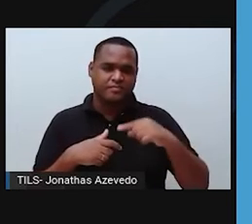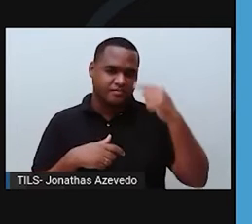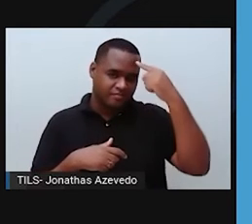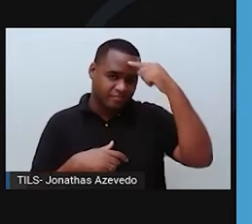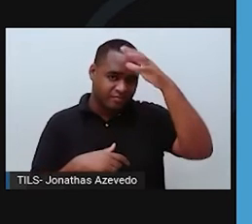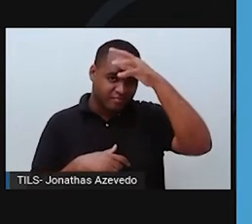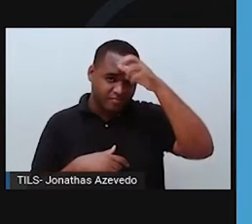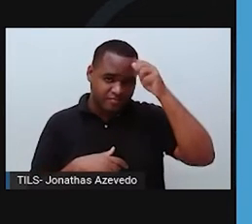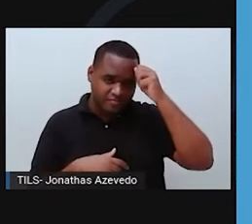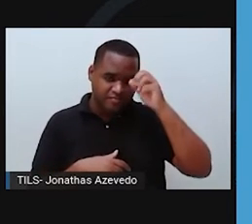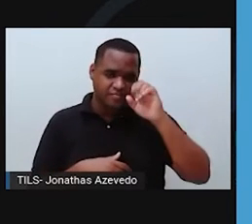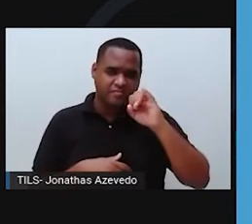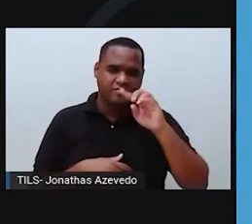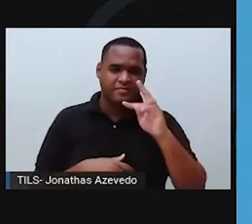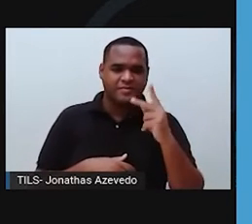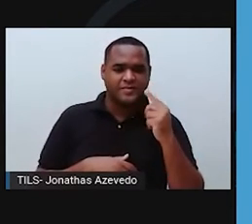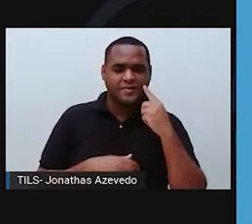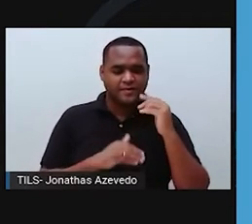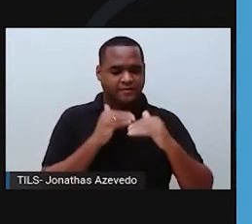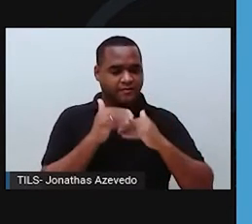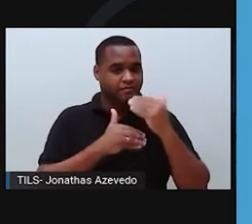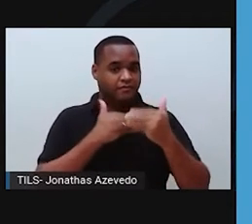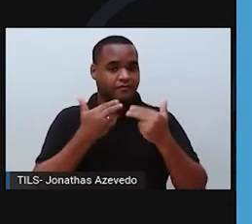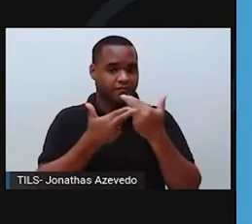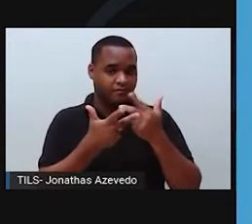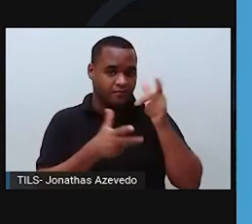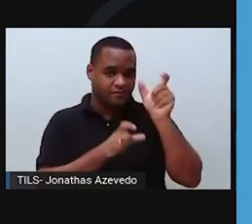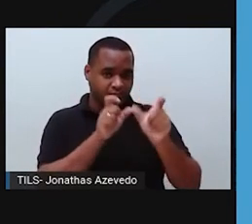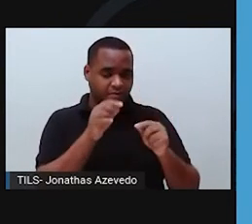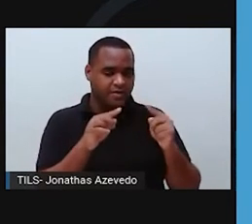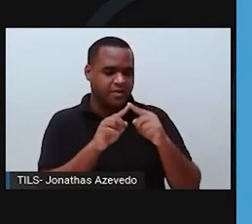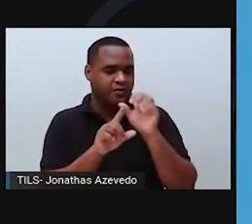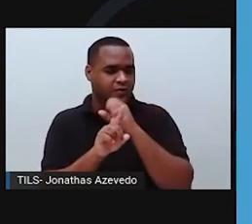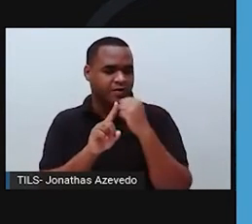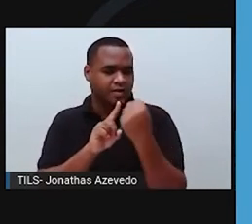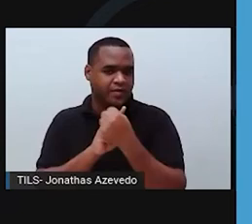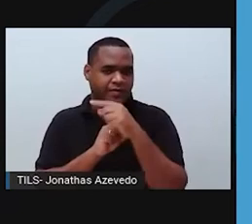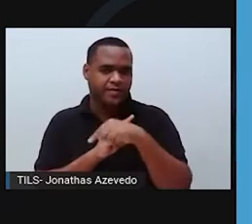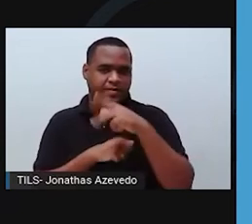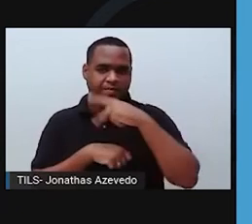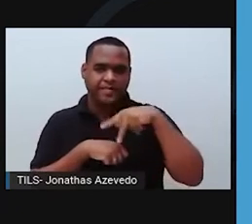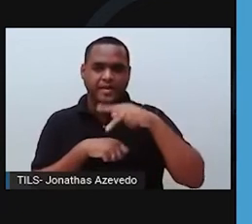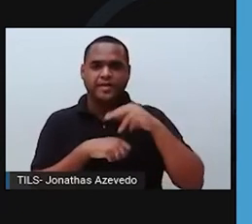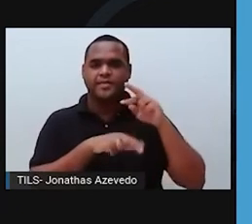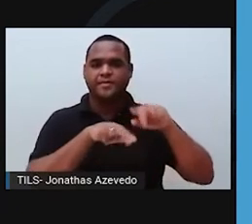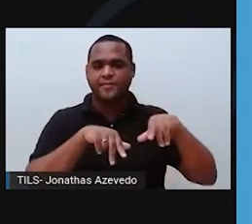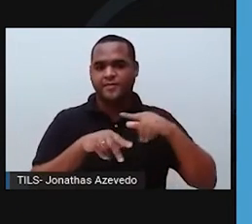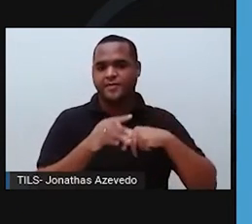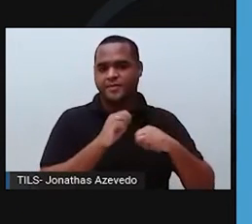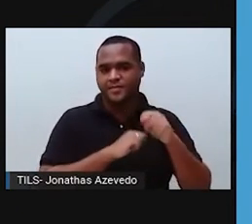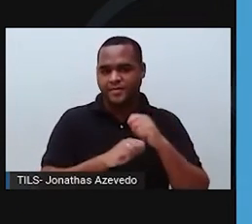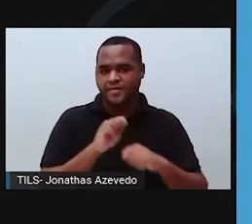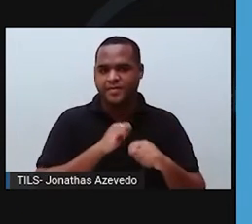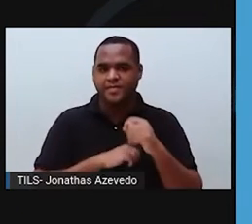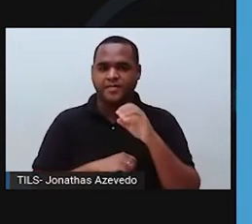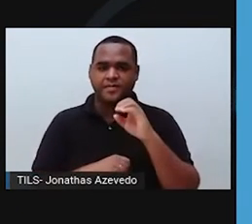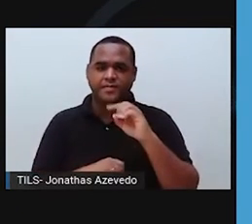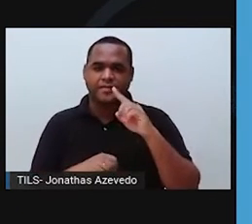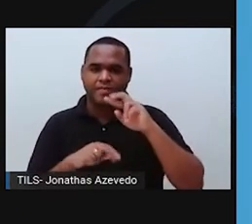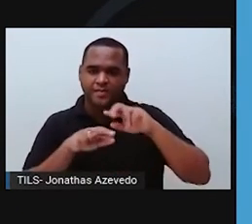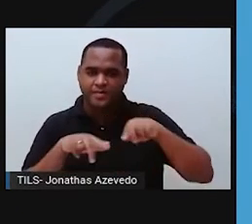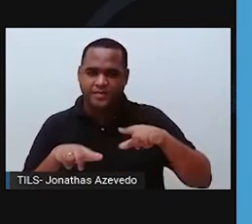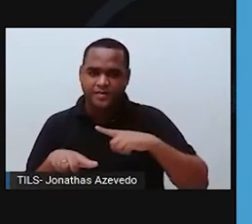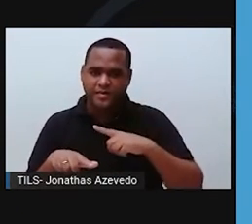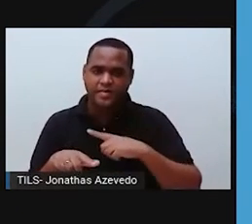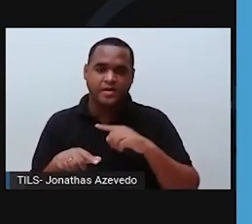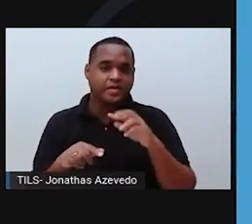os de menor índice de desenvolvimento humano e índice de progresso social do país. A contribuição econômica é mínima. Toda área desmatada